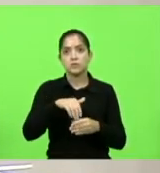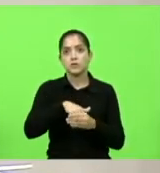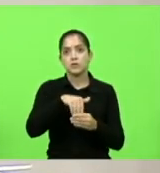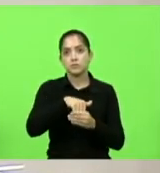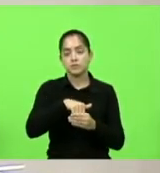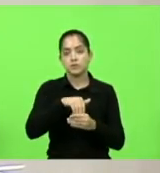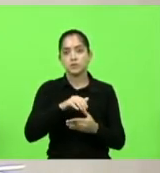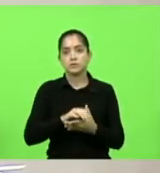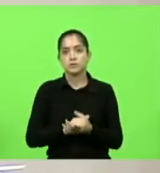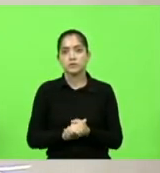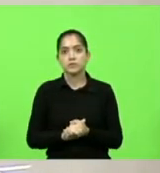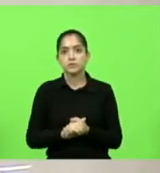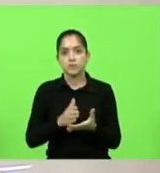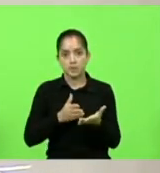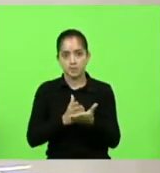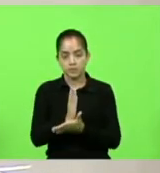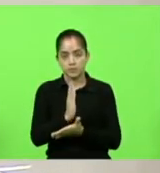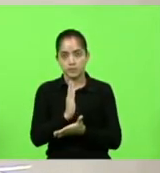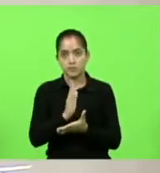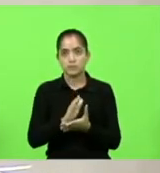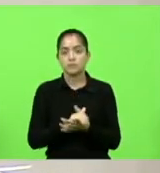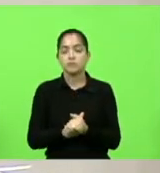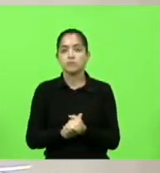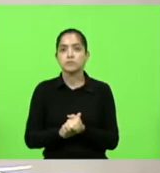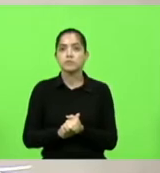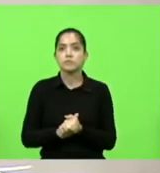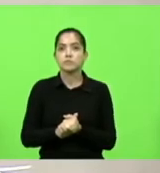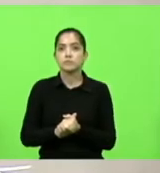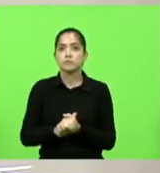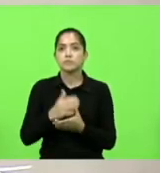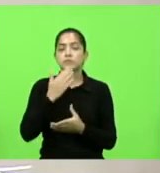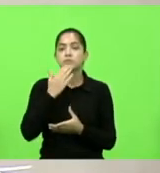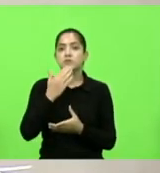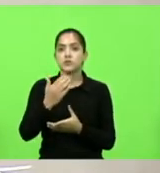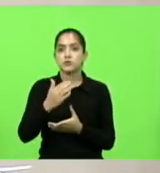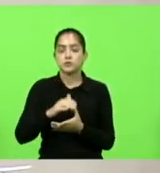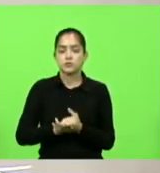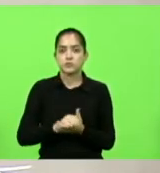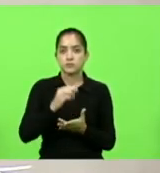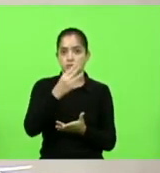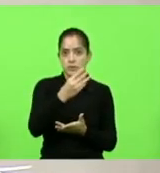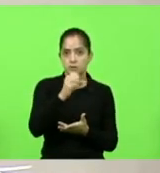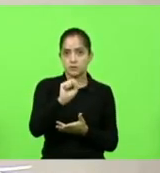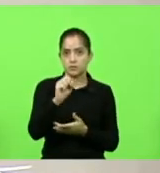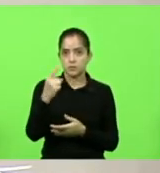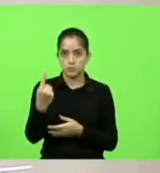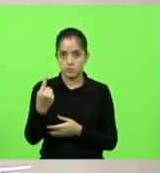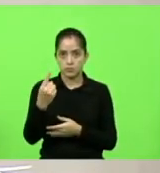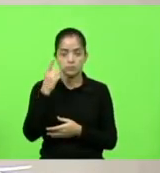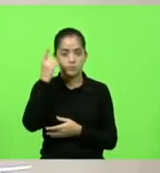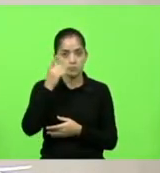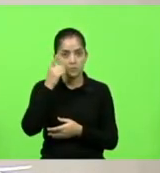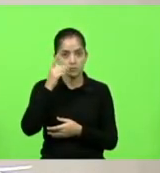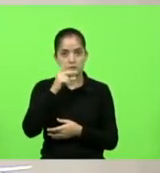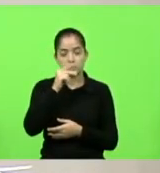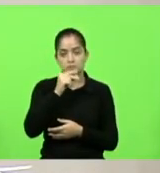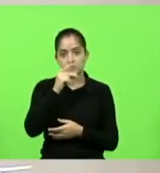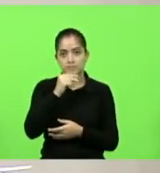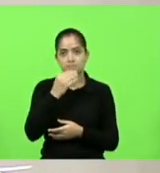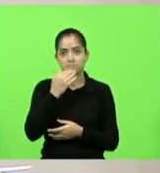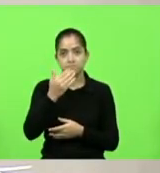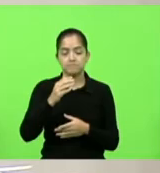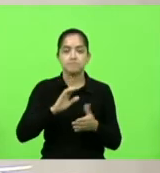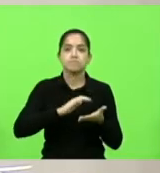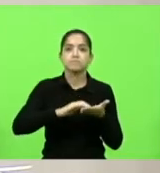Em votação? votação? Aprovado. Pedido de informação nº 381. Deputado Kennedy Nunes, solicitando ao